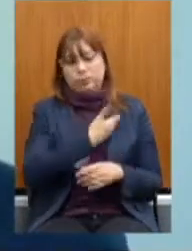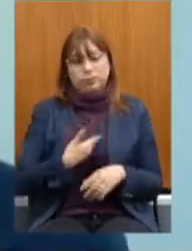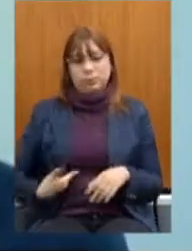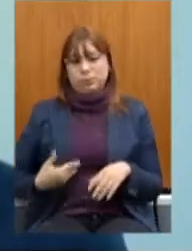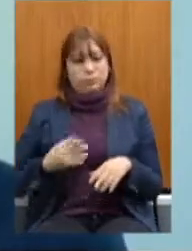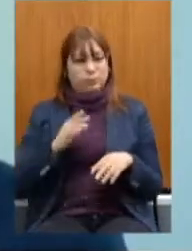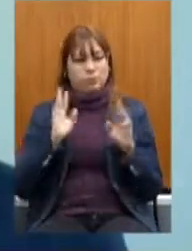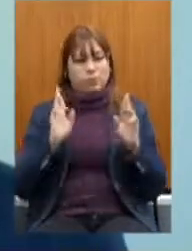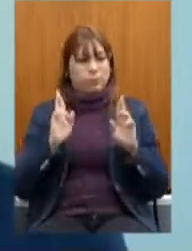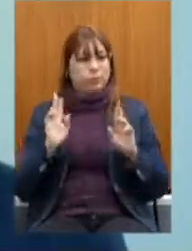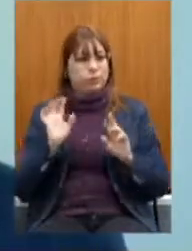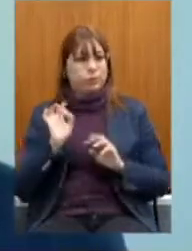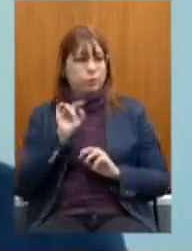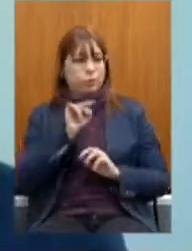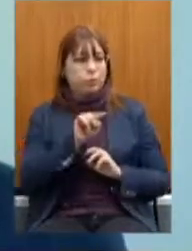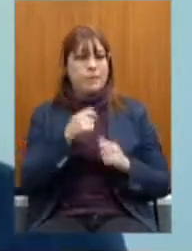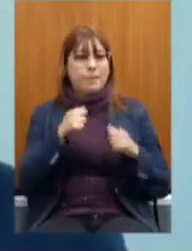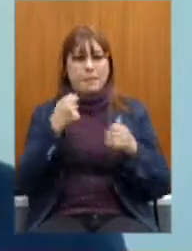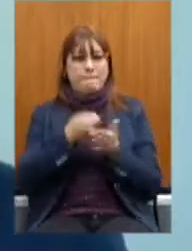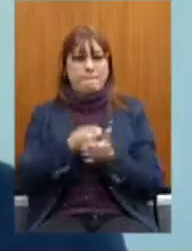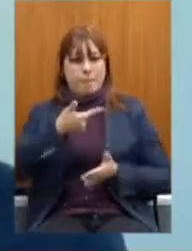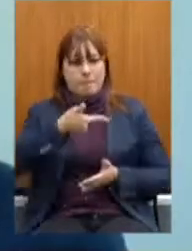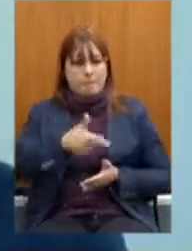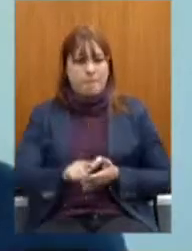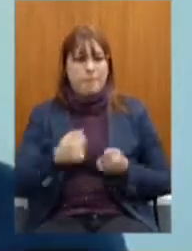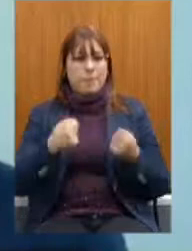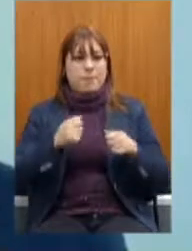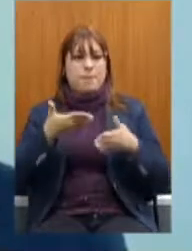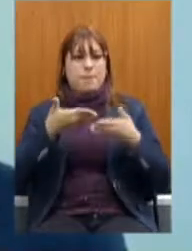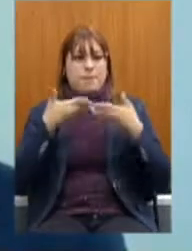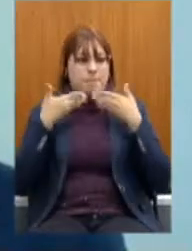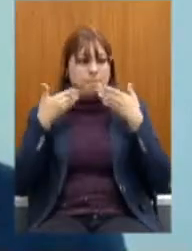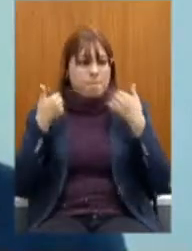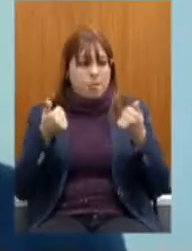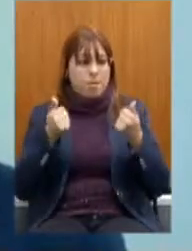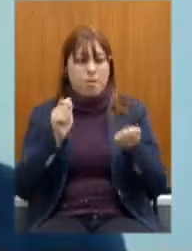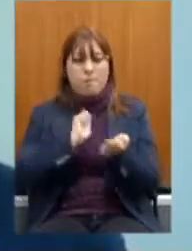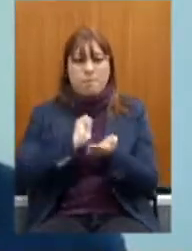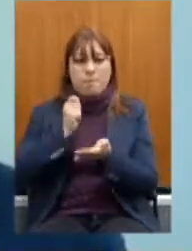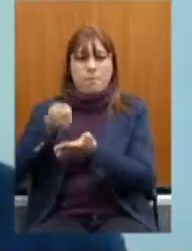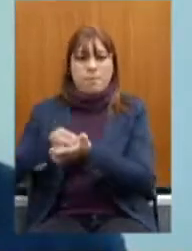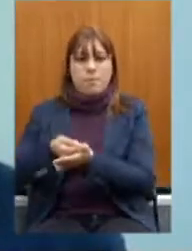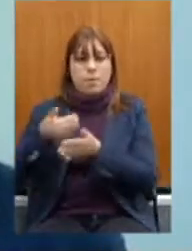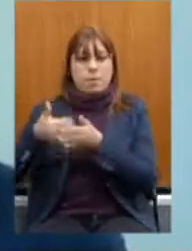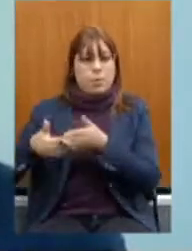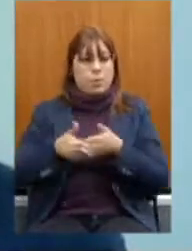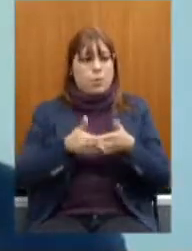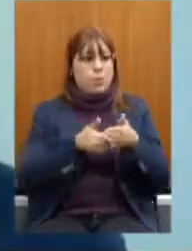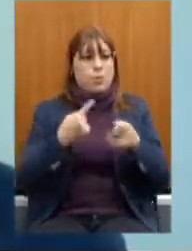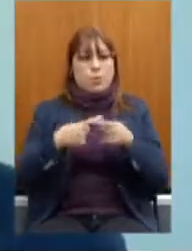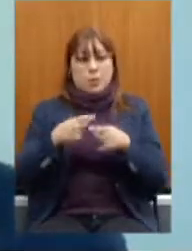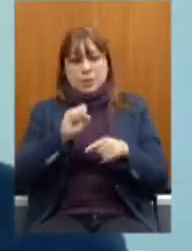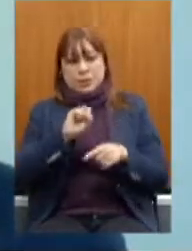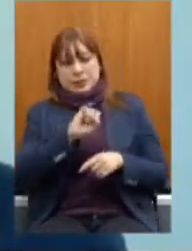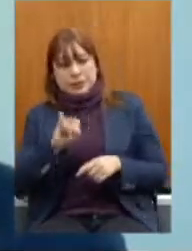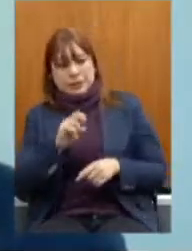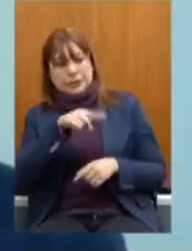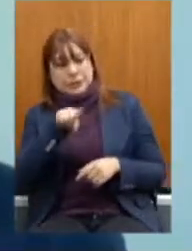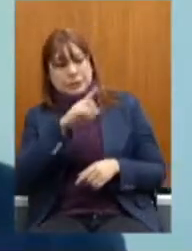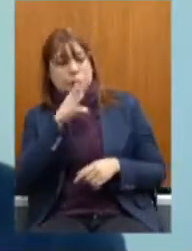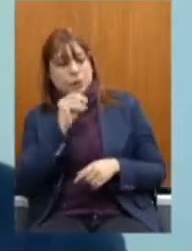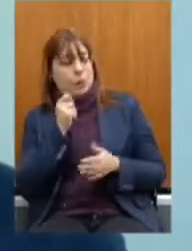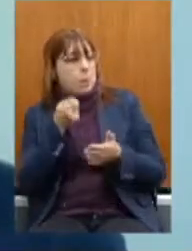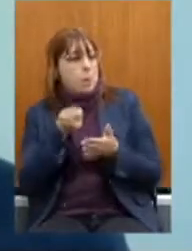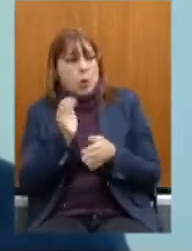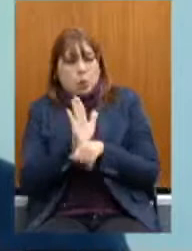De que Tem que pagar mais Tem que melhorar A contribuição Porque o estado Vai quebrar Se o servidor Não